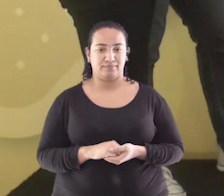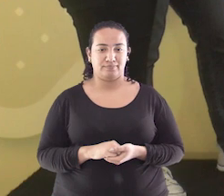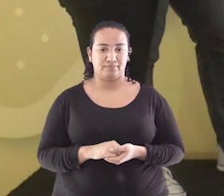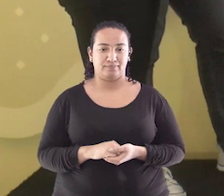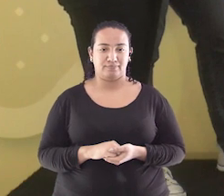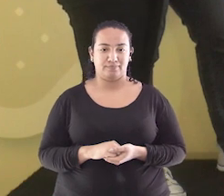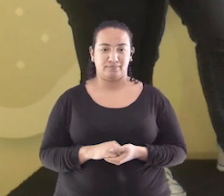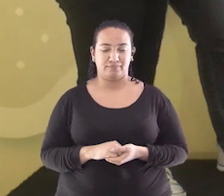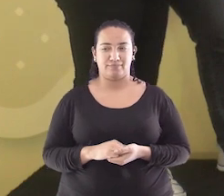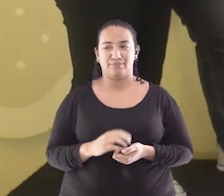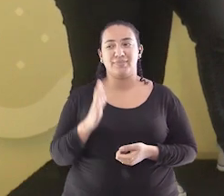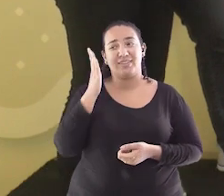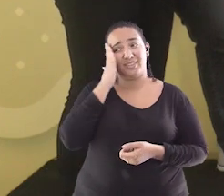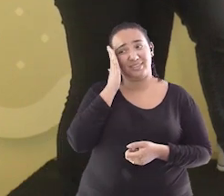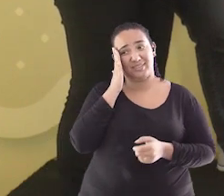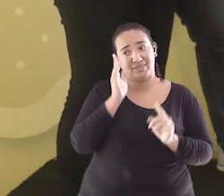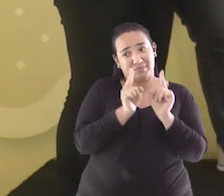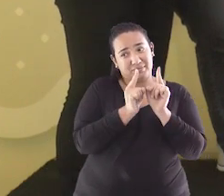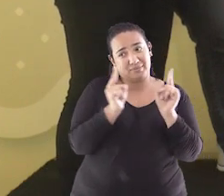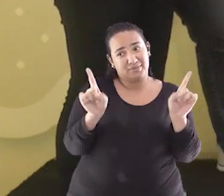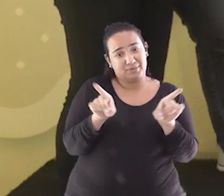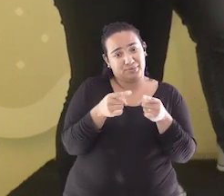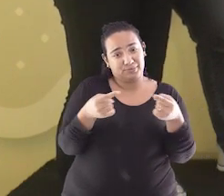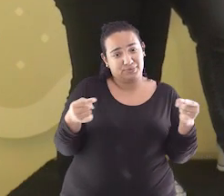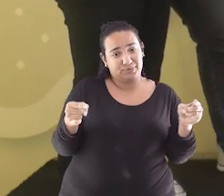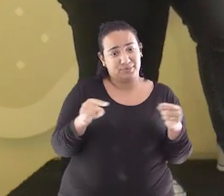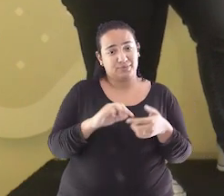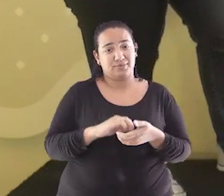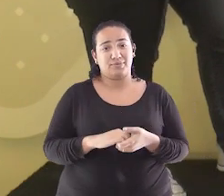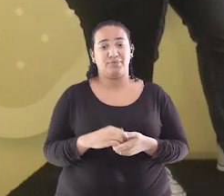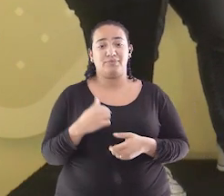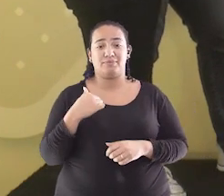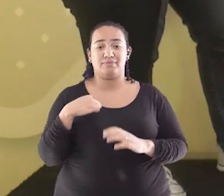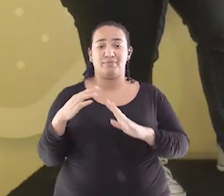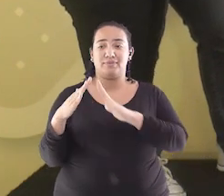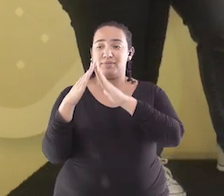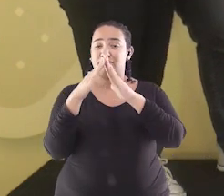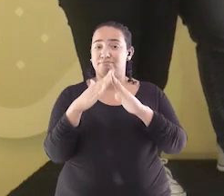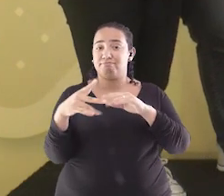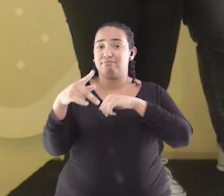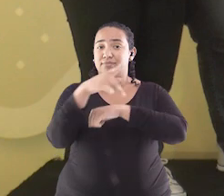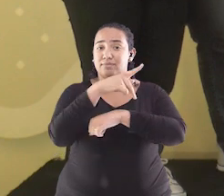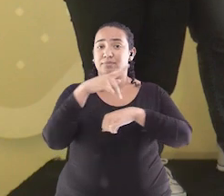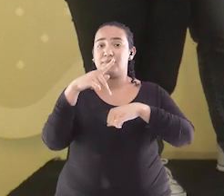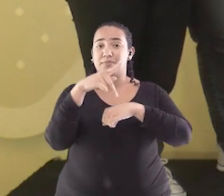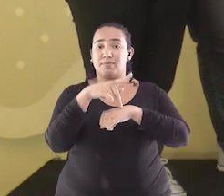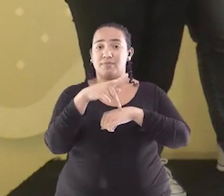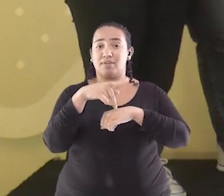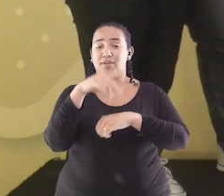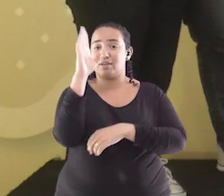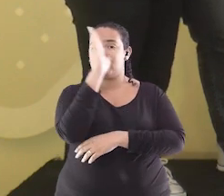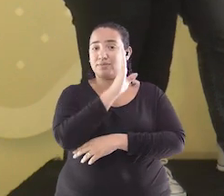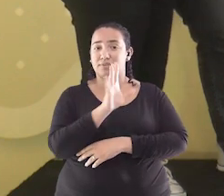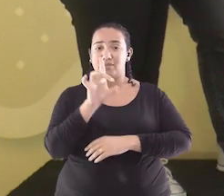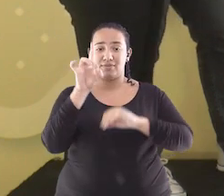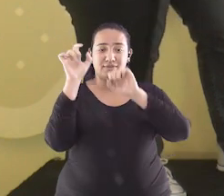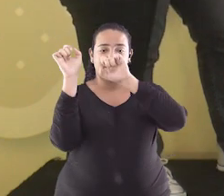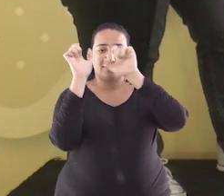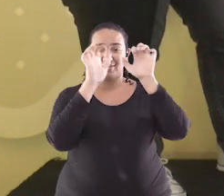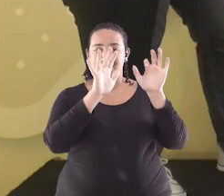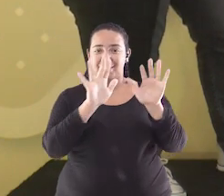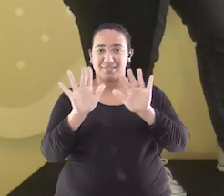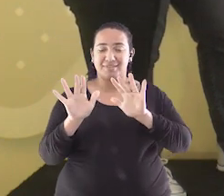Eu sei um pedacinho dela, esqueci o nome, mas é Moro no país tropical, abençoado por...